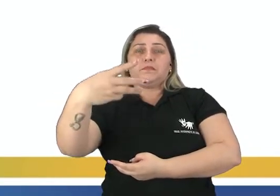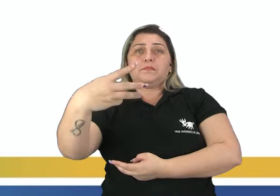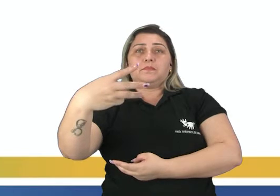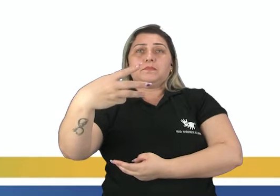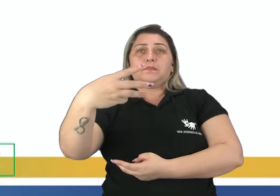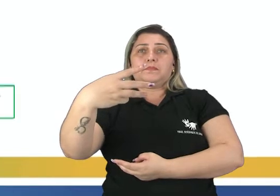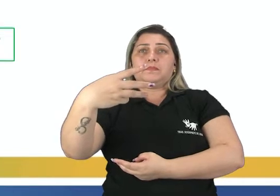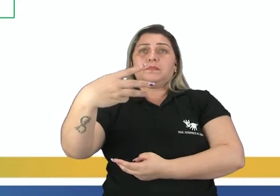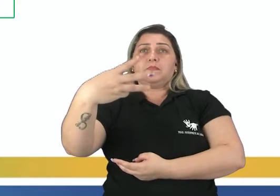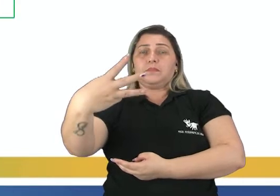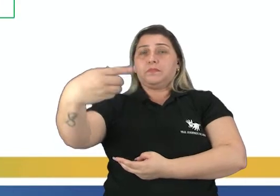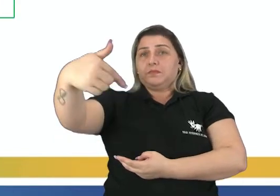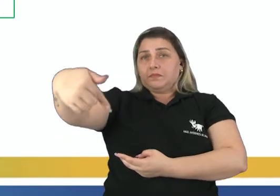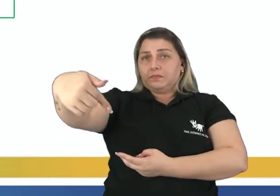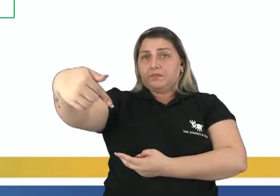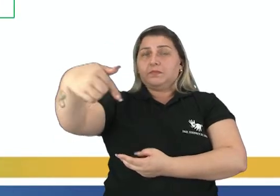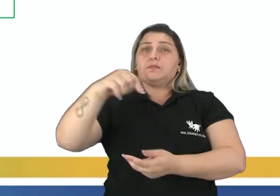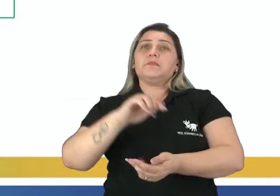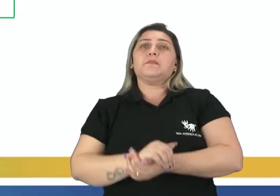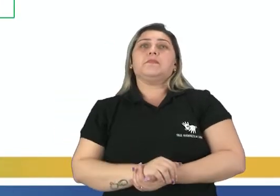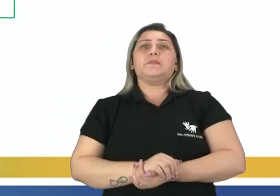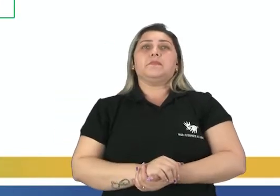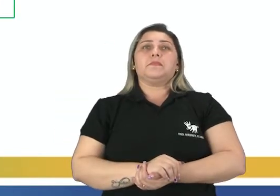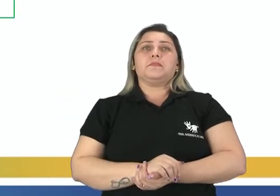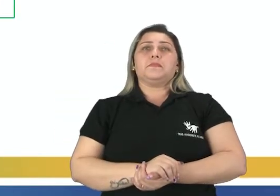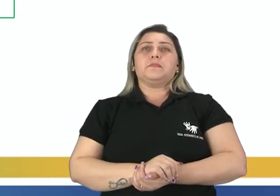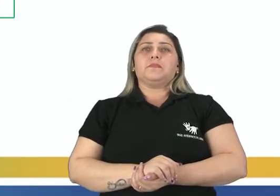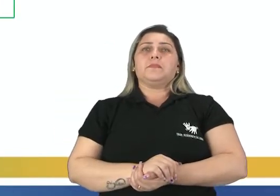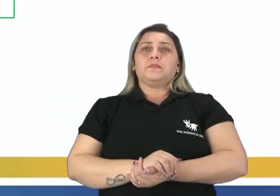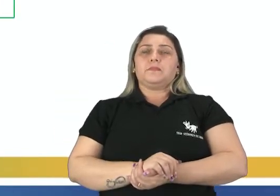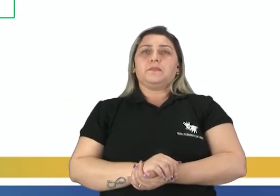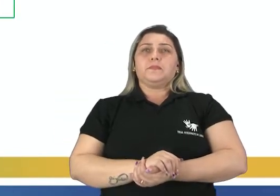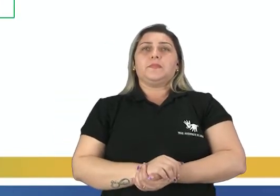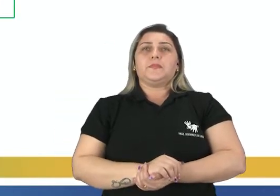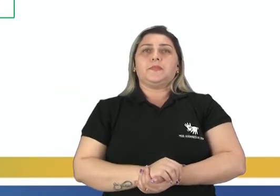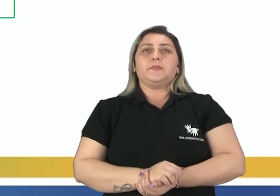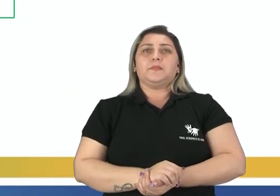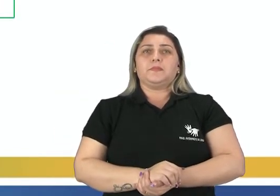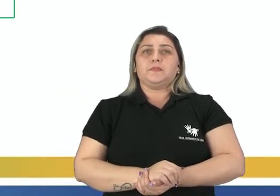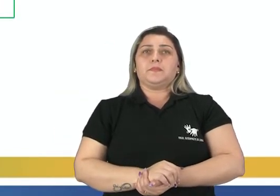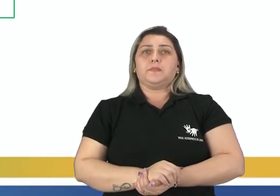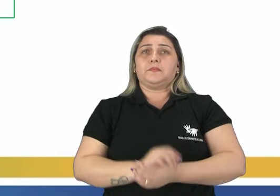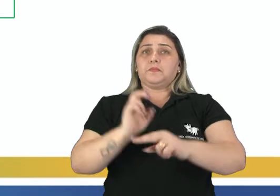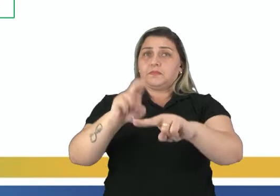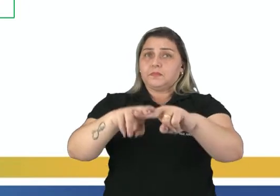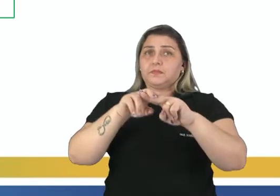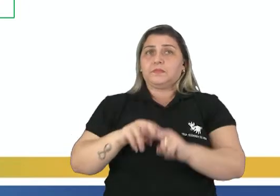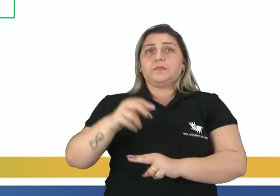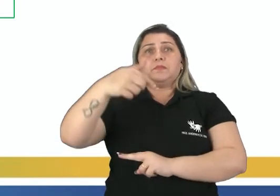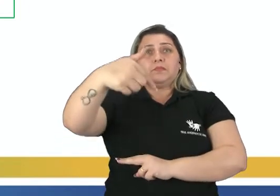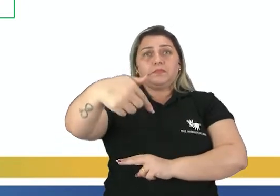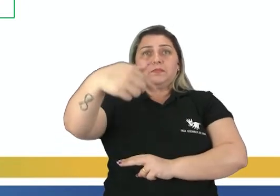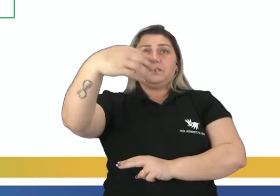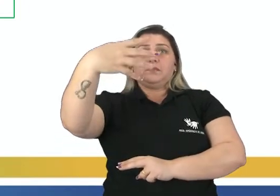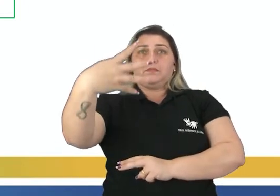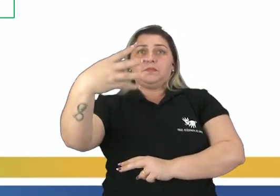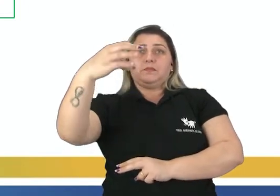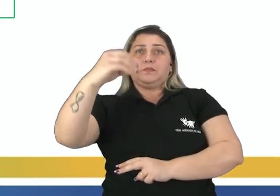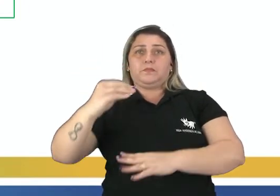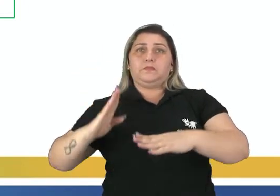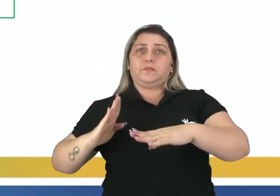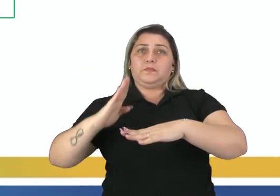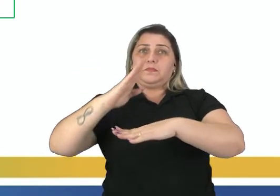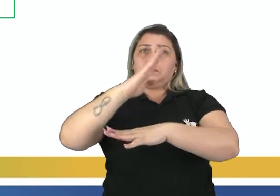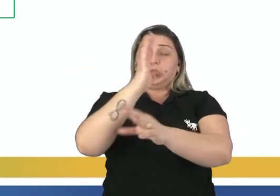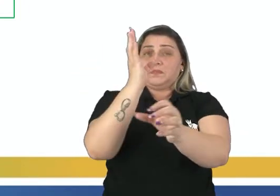de diagonais que partem de um mesmo vértice igual a 37. Muito bem, portanto são